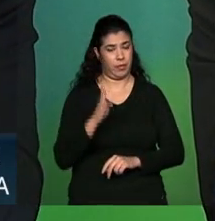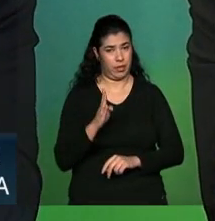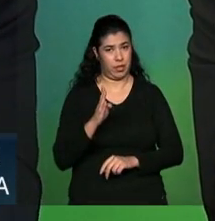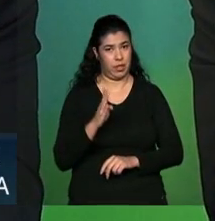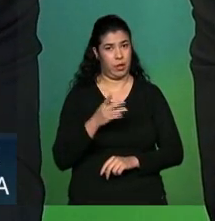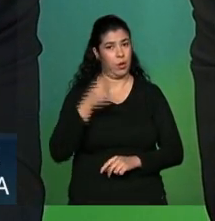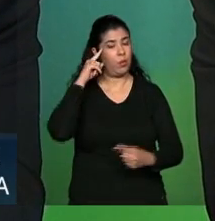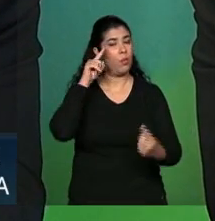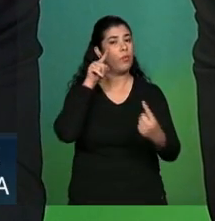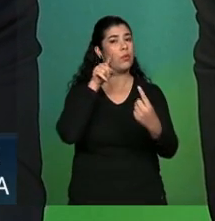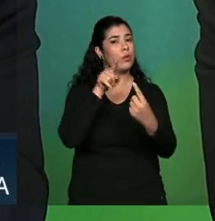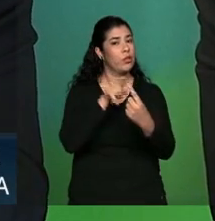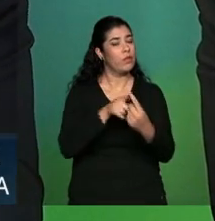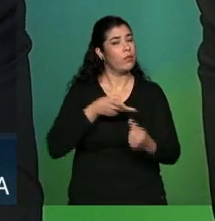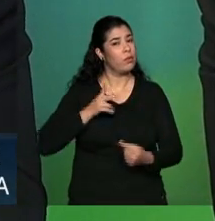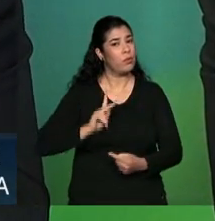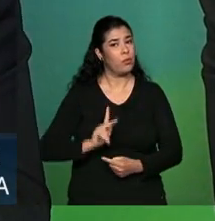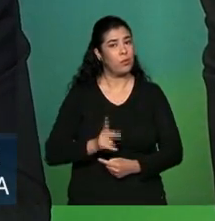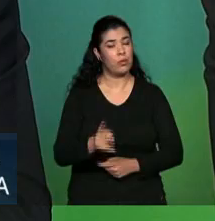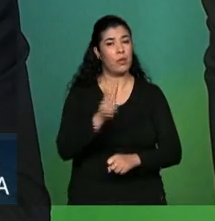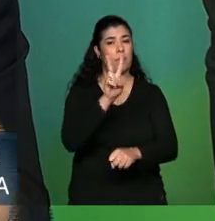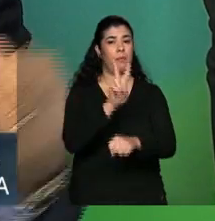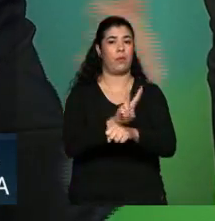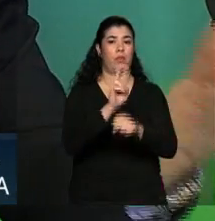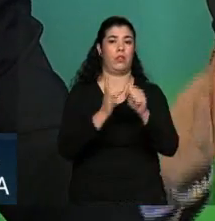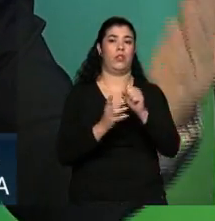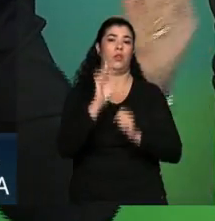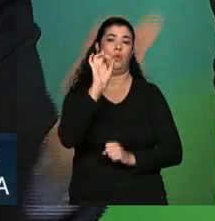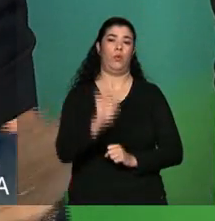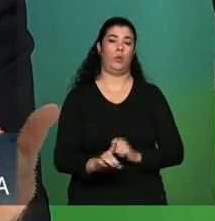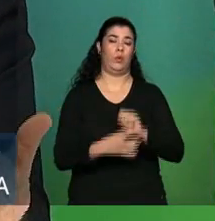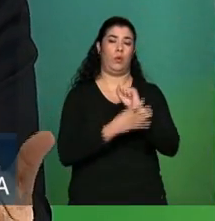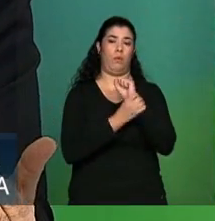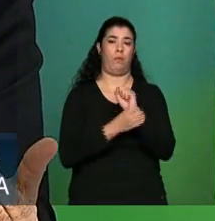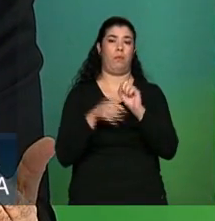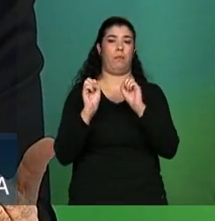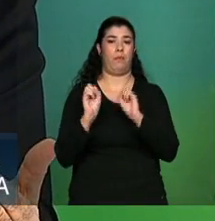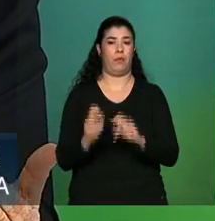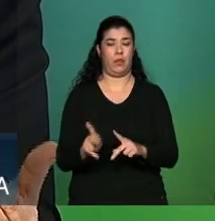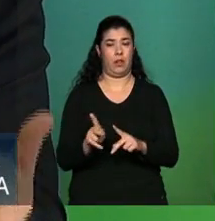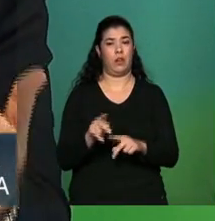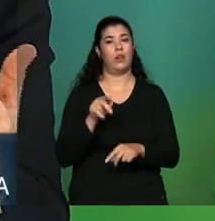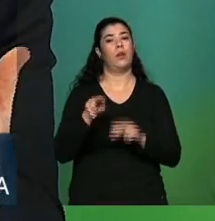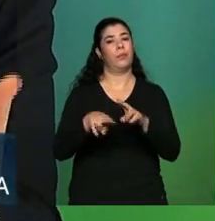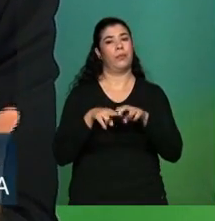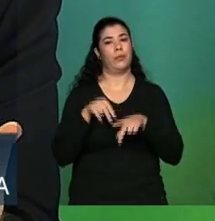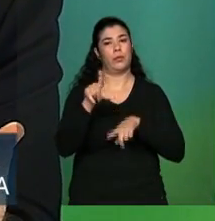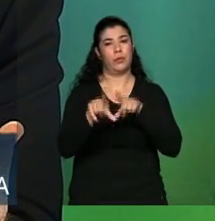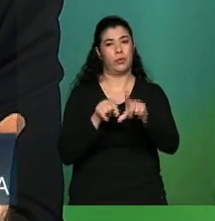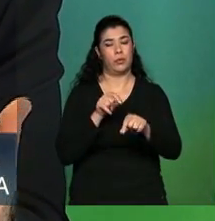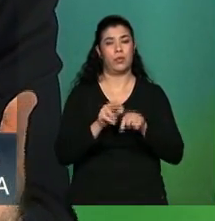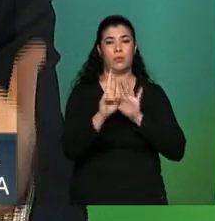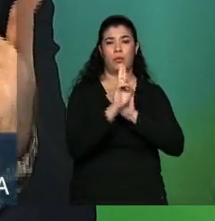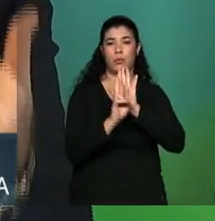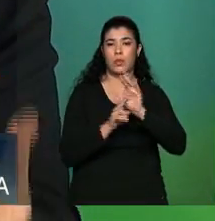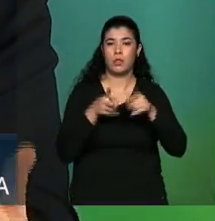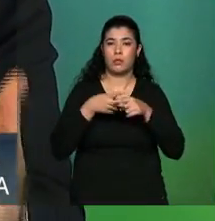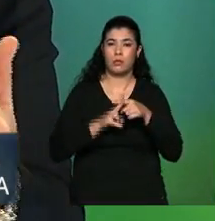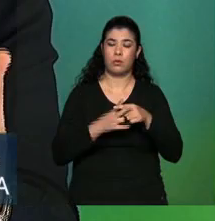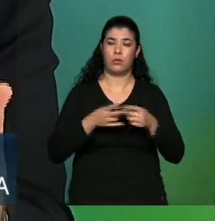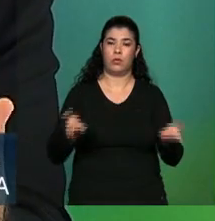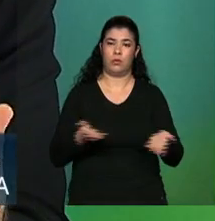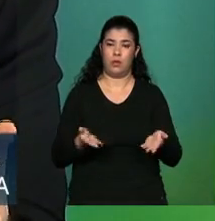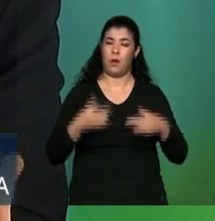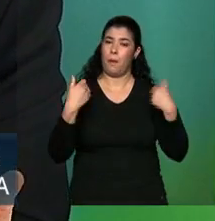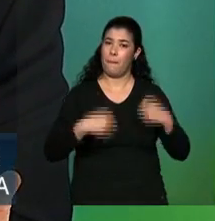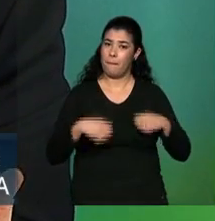manutenção da proteção previdenciária por isso a adoção dessas regras nós precisamos garantir